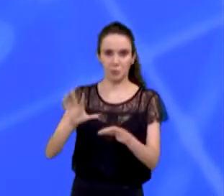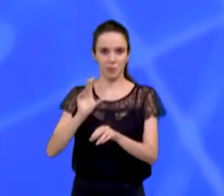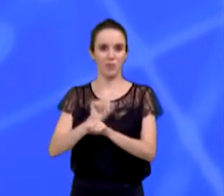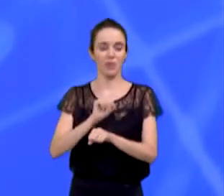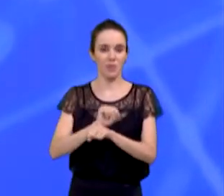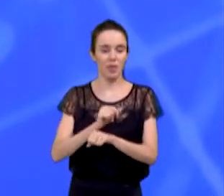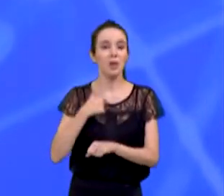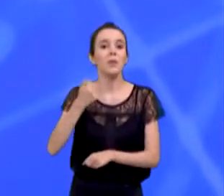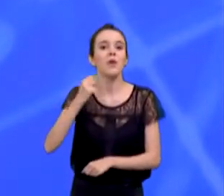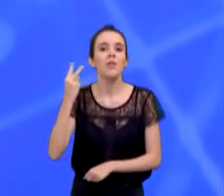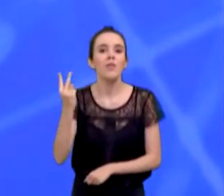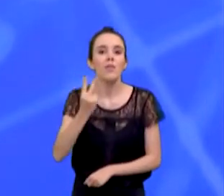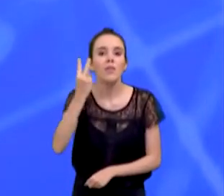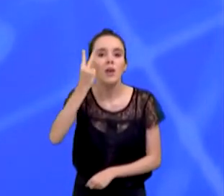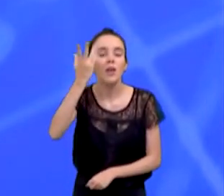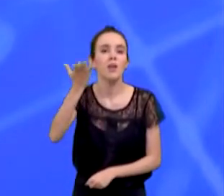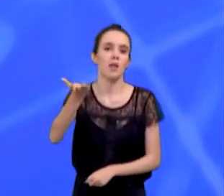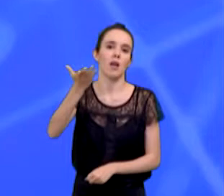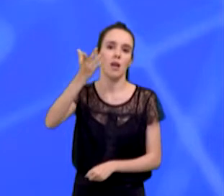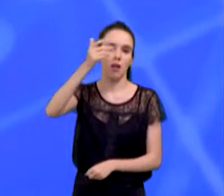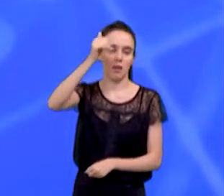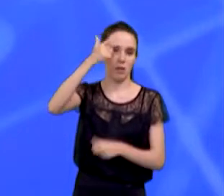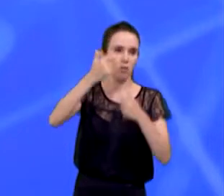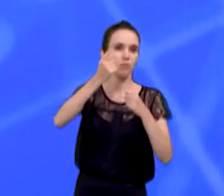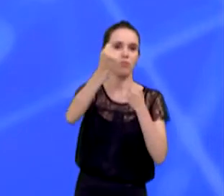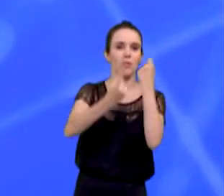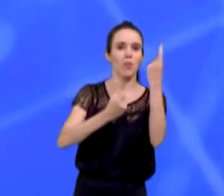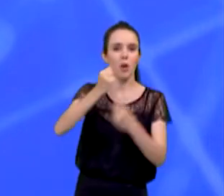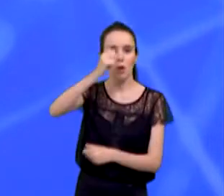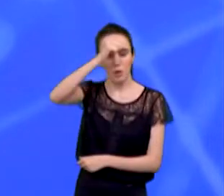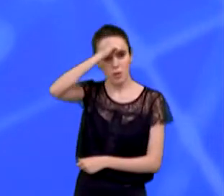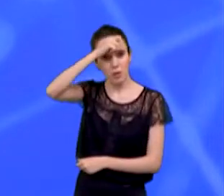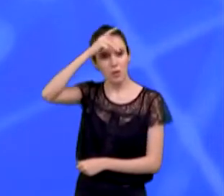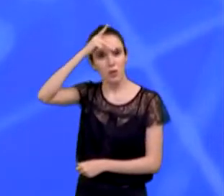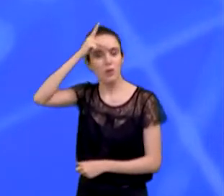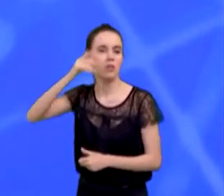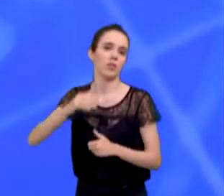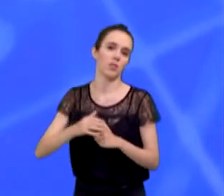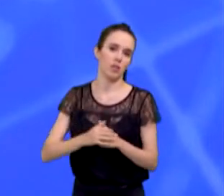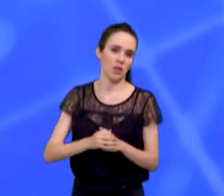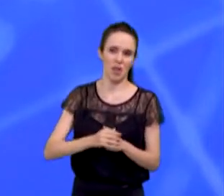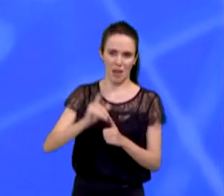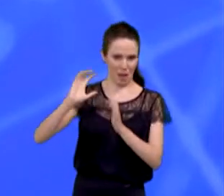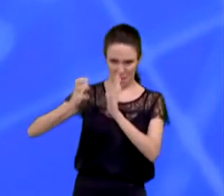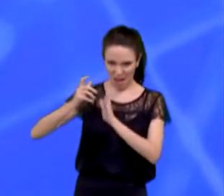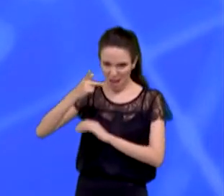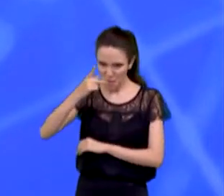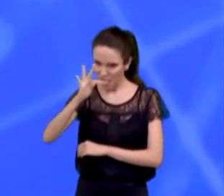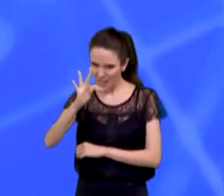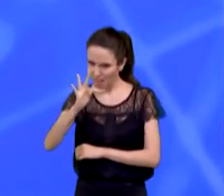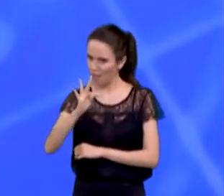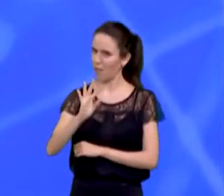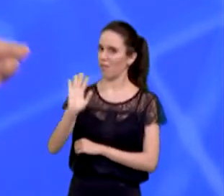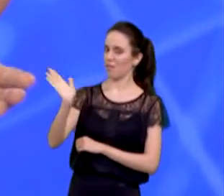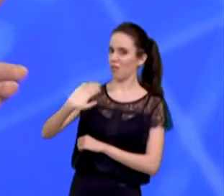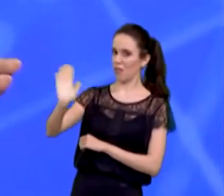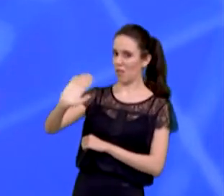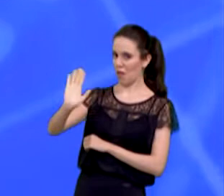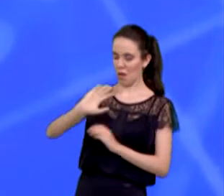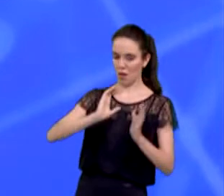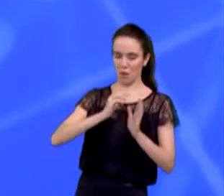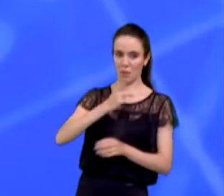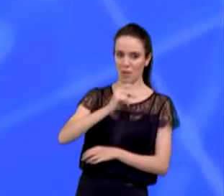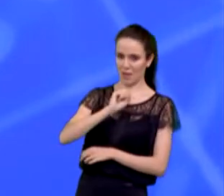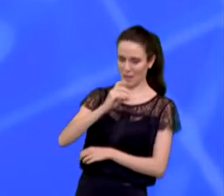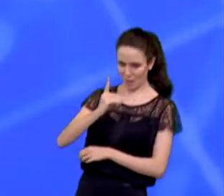nós temos que valorizar os prefeitos que eram do PSDB e nem do PT, que também ajudaram na construção.